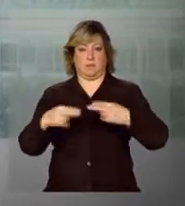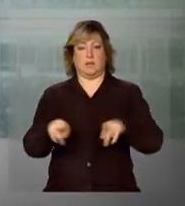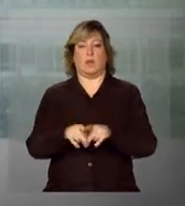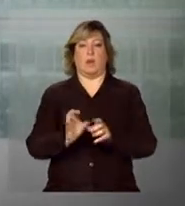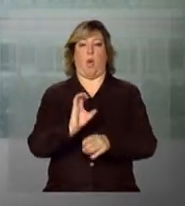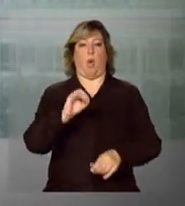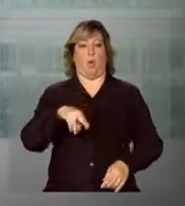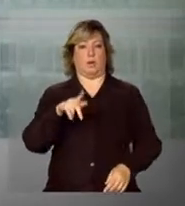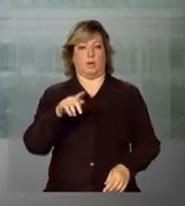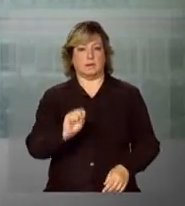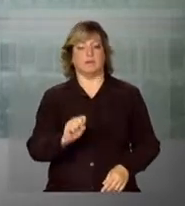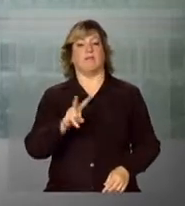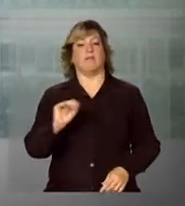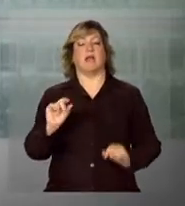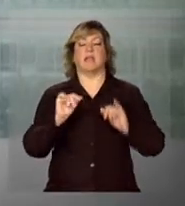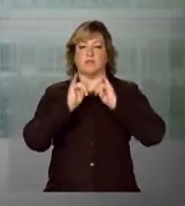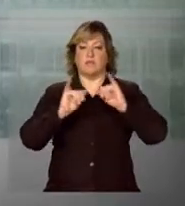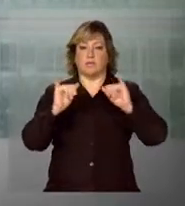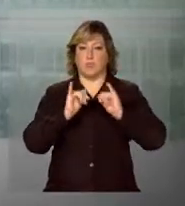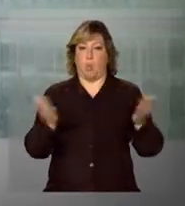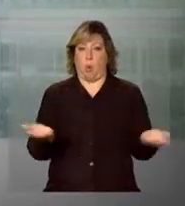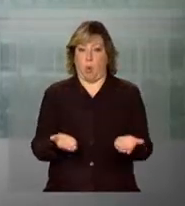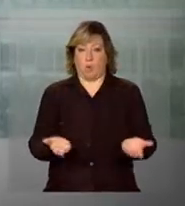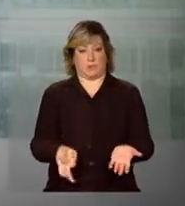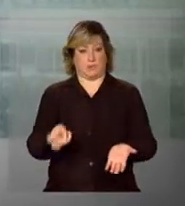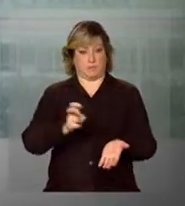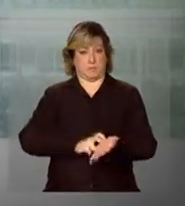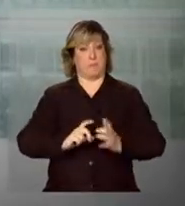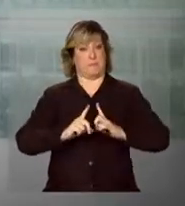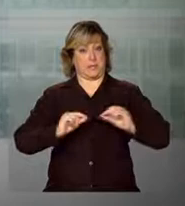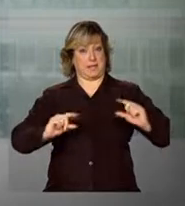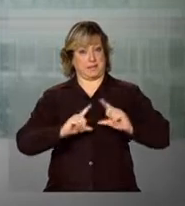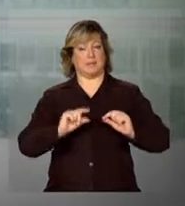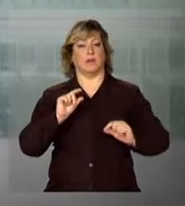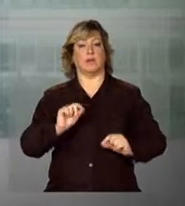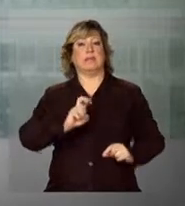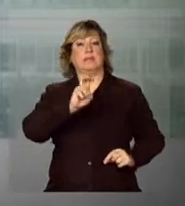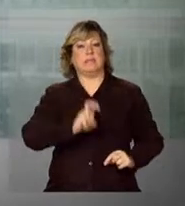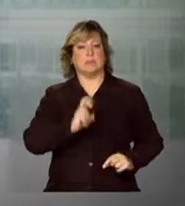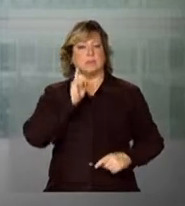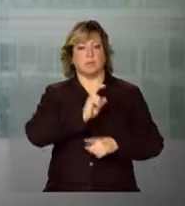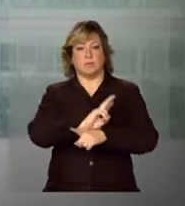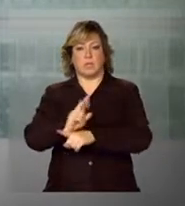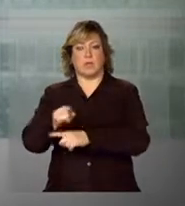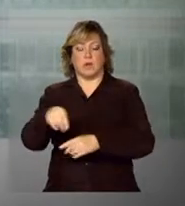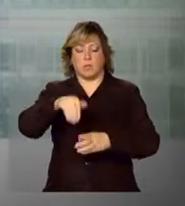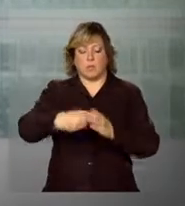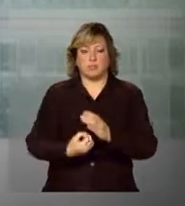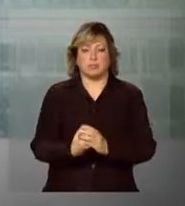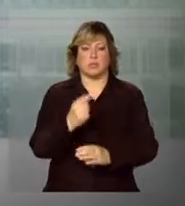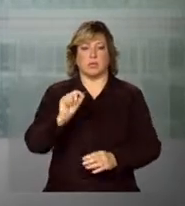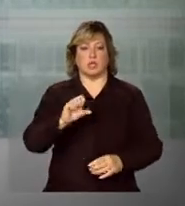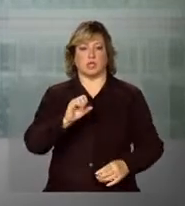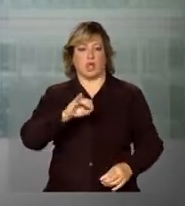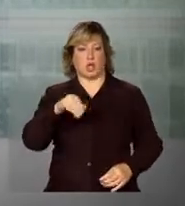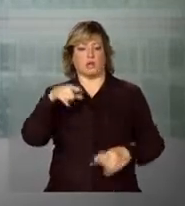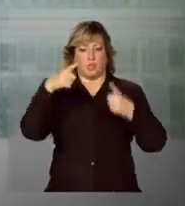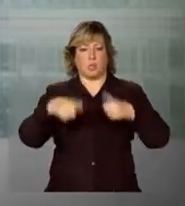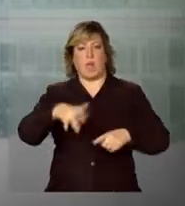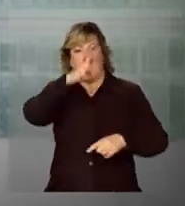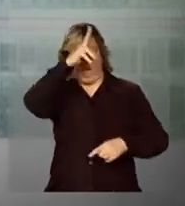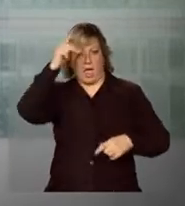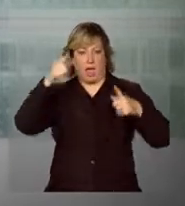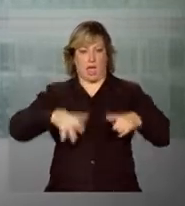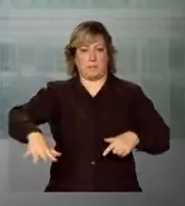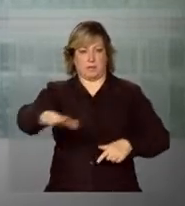governamentais vai divulgar na manhã de hoje em Brasília o quinto monitoramento do plantio de soja na Amazônia. Vamos voltar a